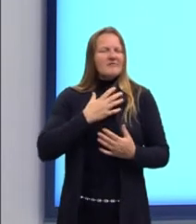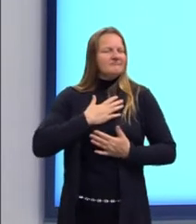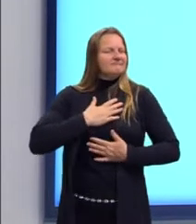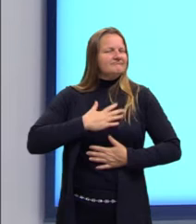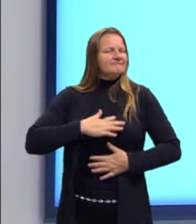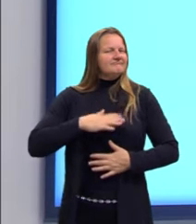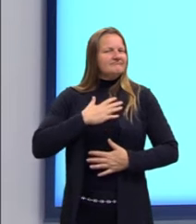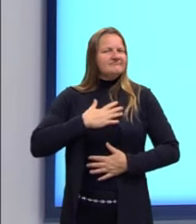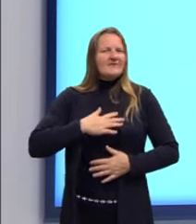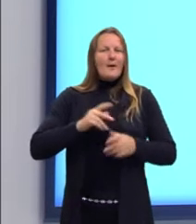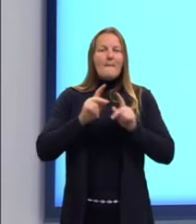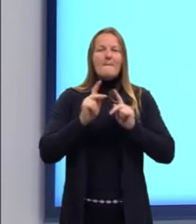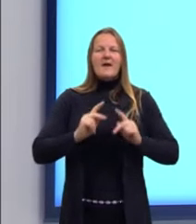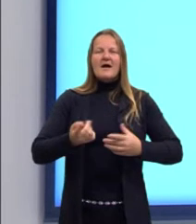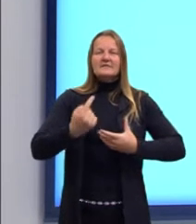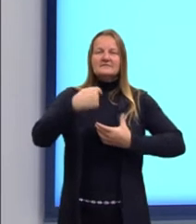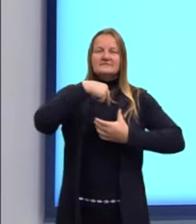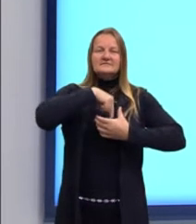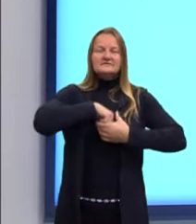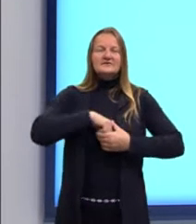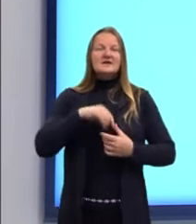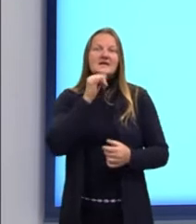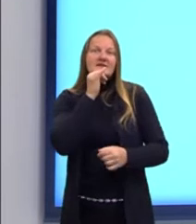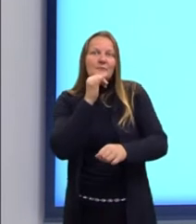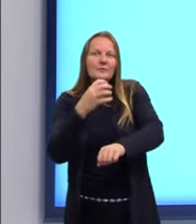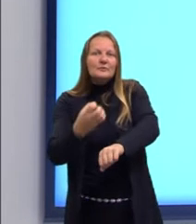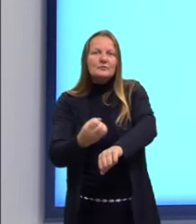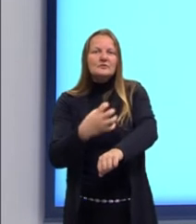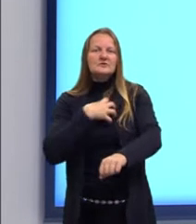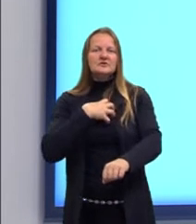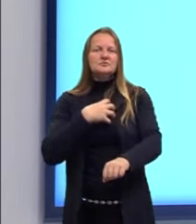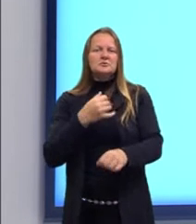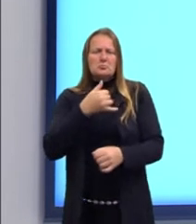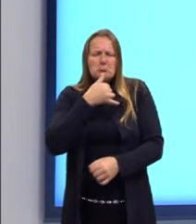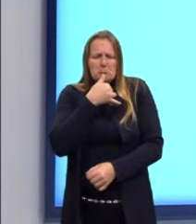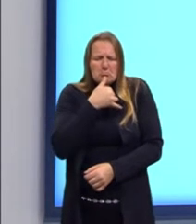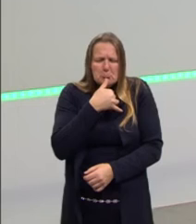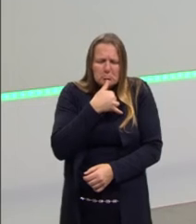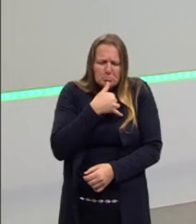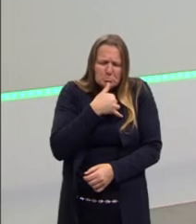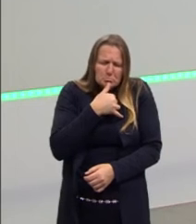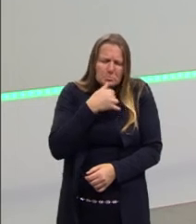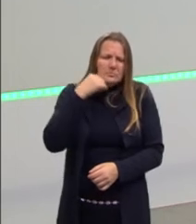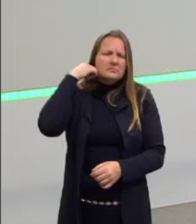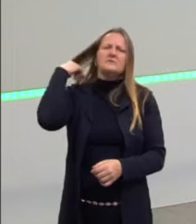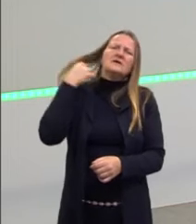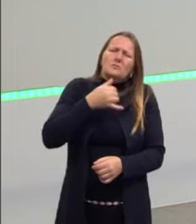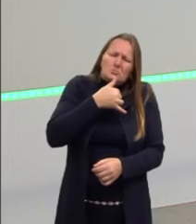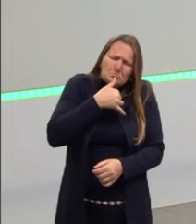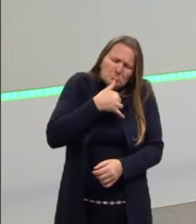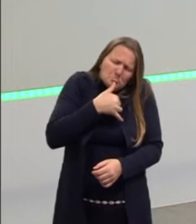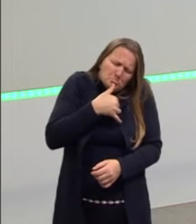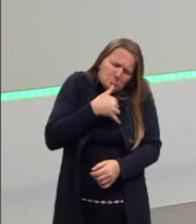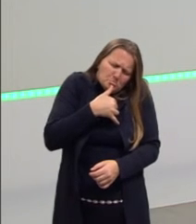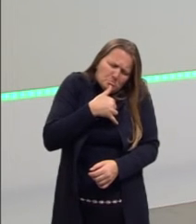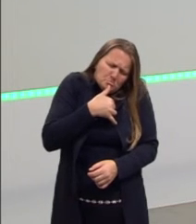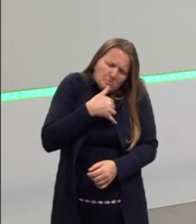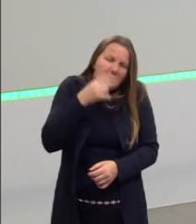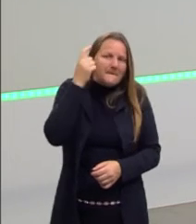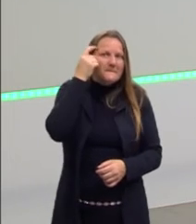aqui nos sentimentos. Por exemplo, a pessoa, então, está se sentindo triste e, às vezes, ela pensa que essa tristeza é ruim.